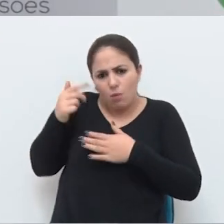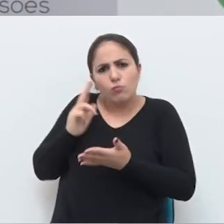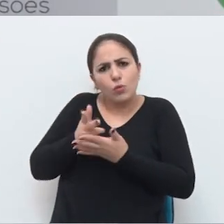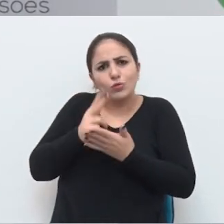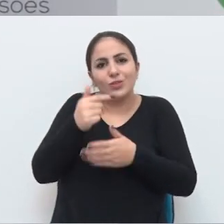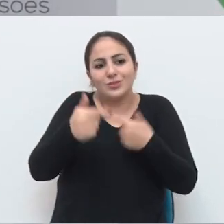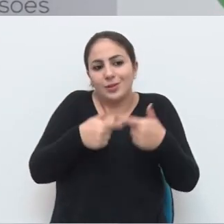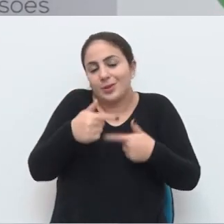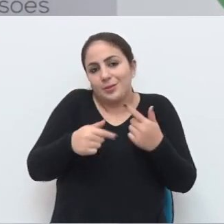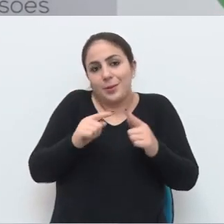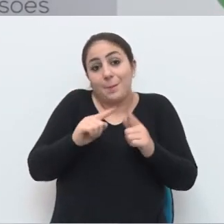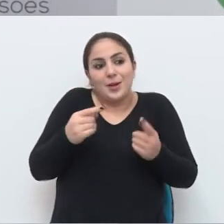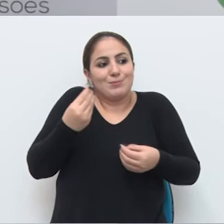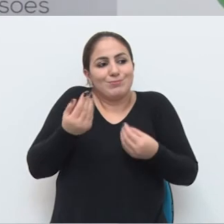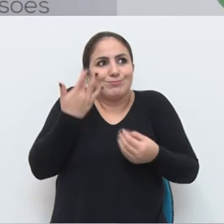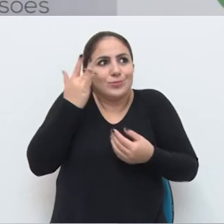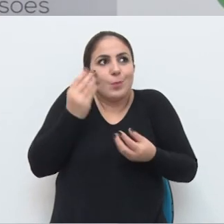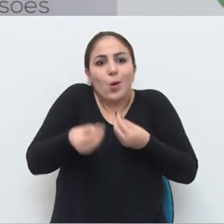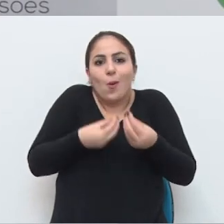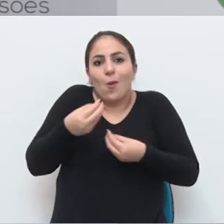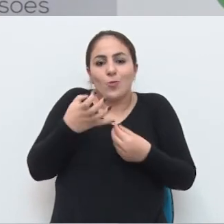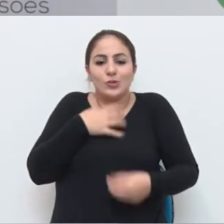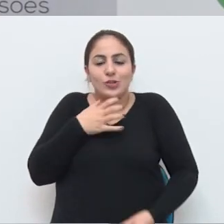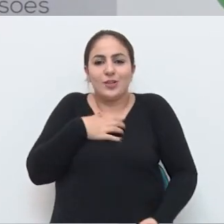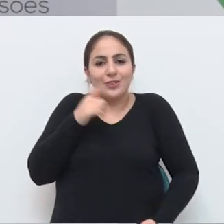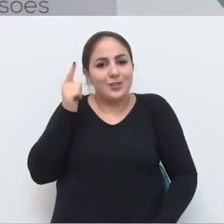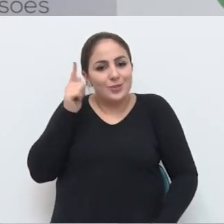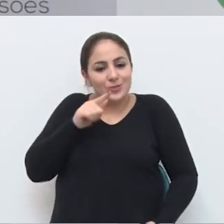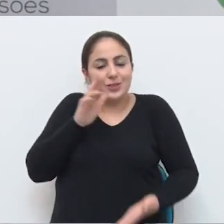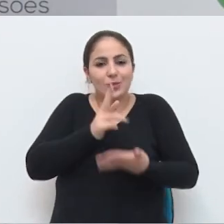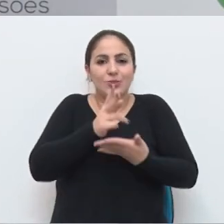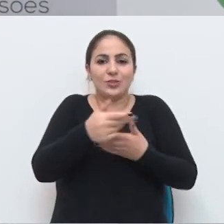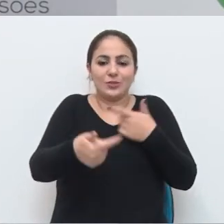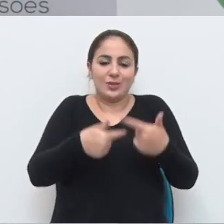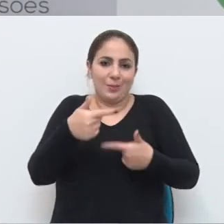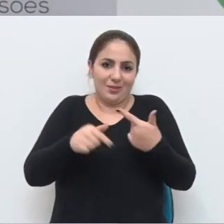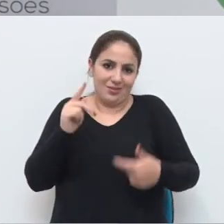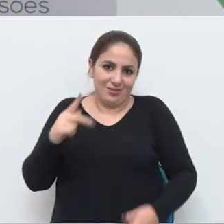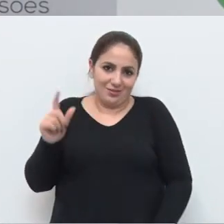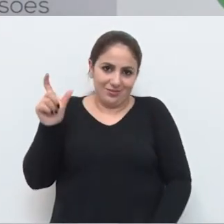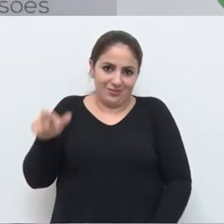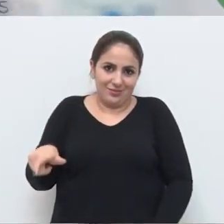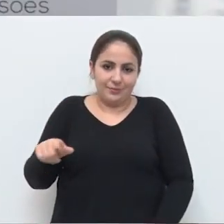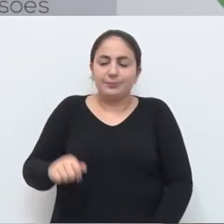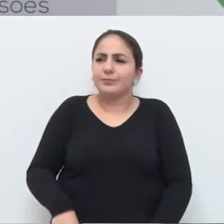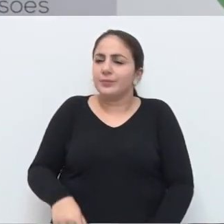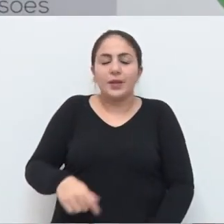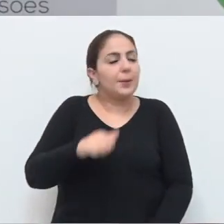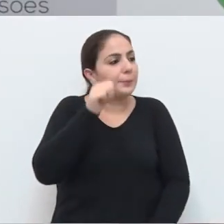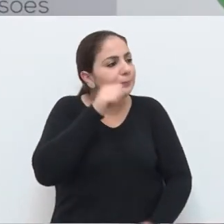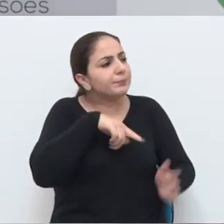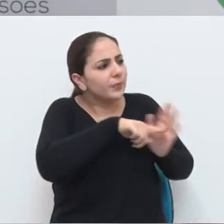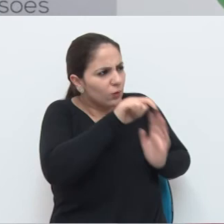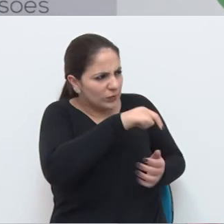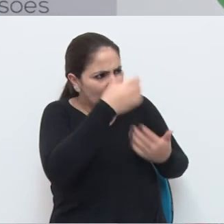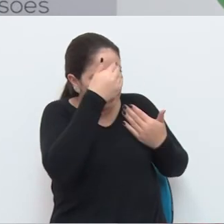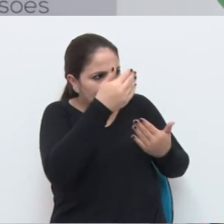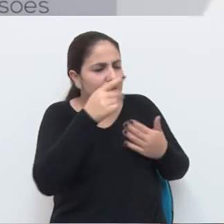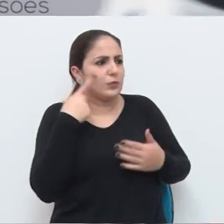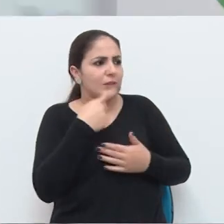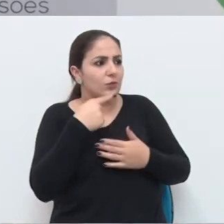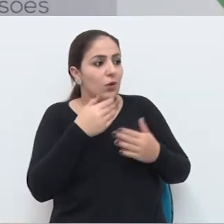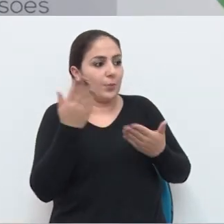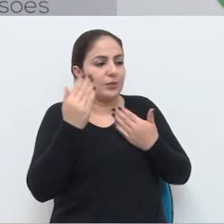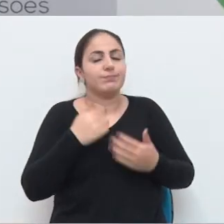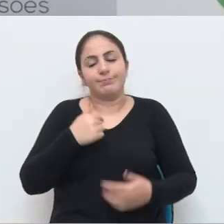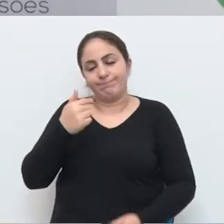continuar, mas eu só não sabia de que forma eu iria continuar esse trabalho, né? E a senhora, então, agradece aos vereadores